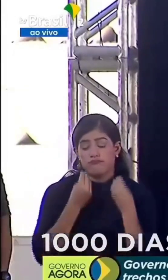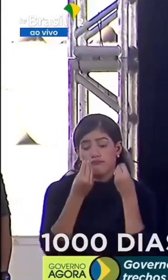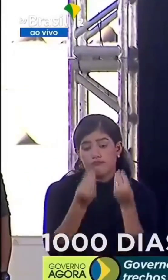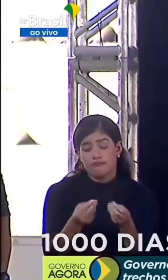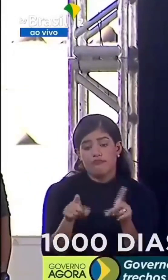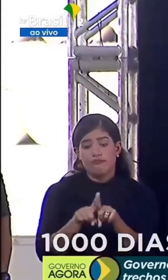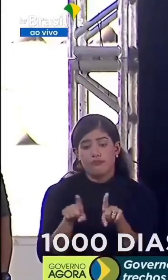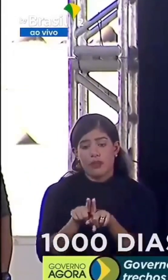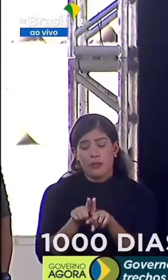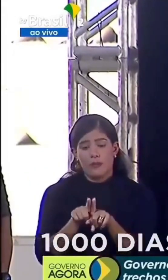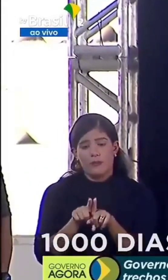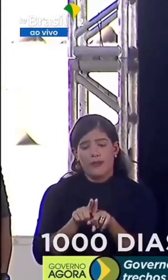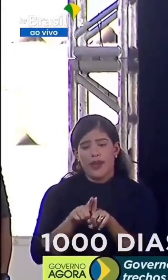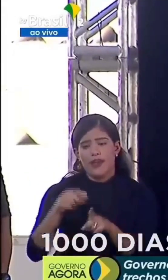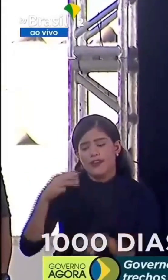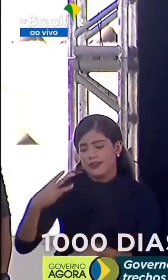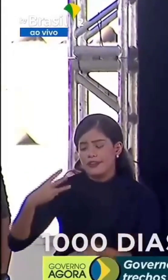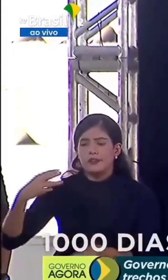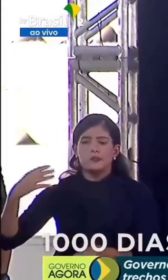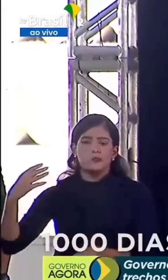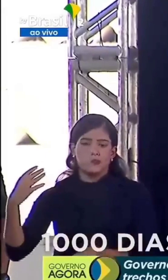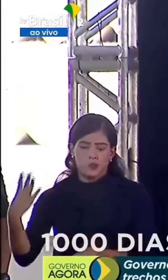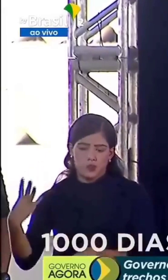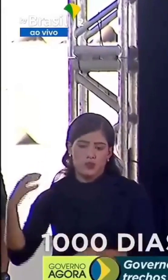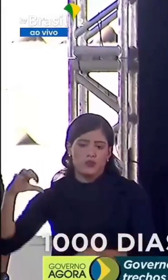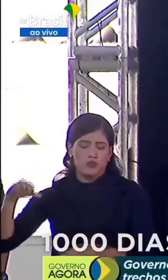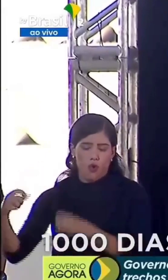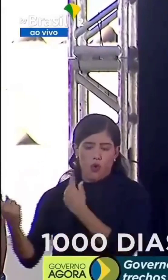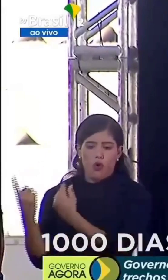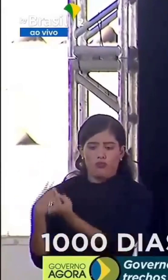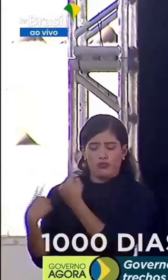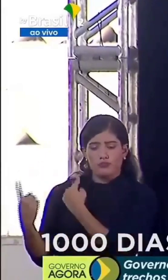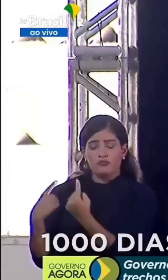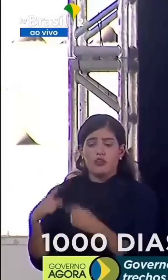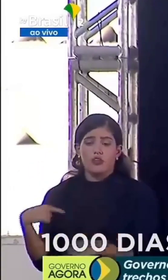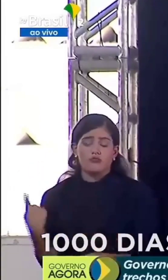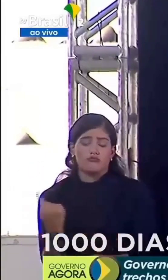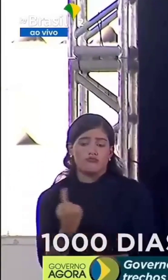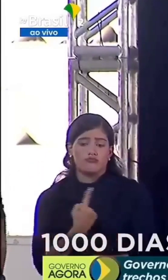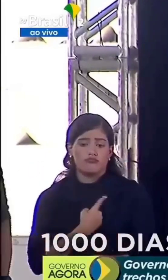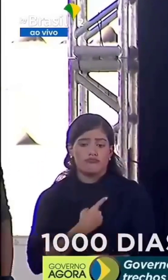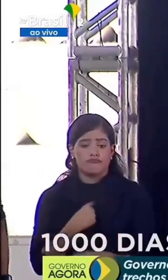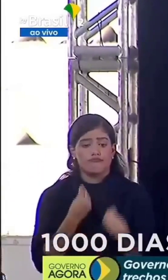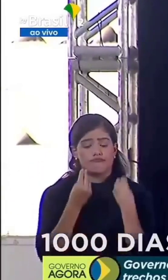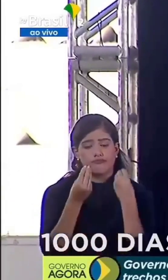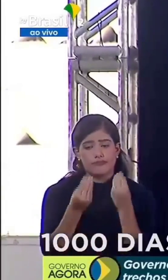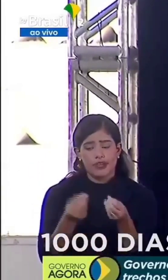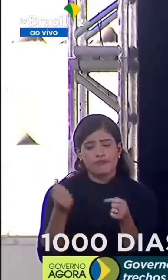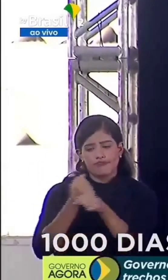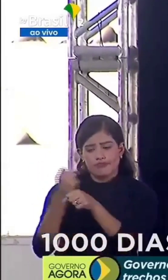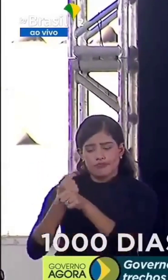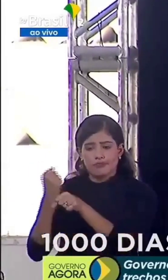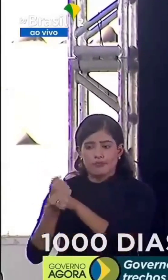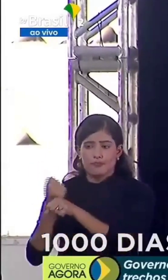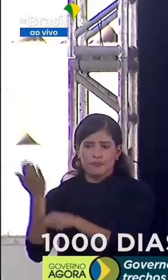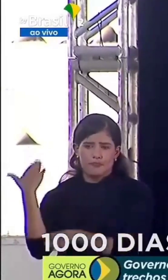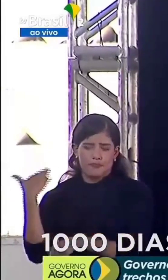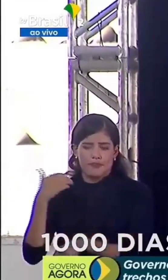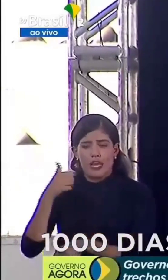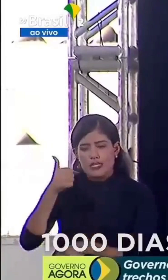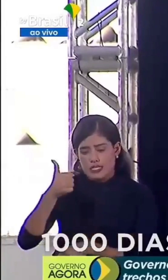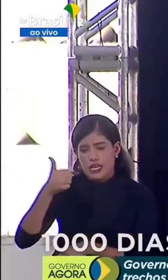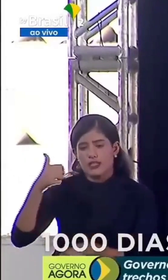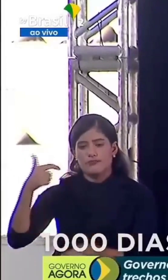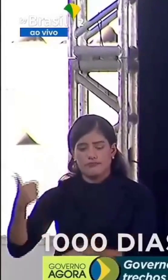restauração na 349, na 030. Pegamos a obra da 116 Bahia, que estava parada,